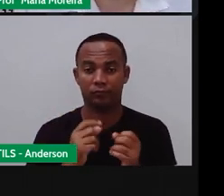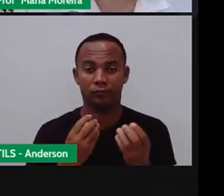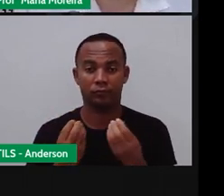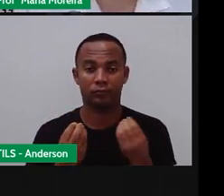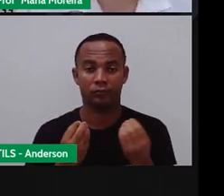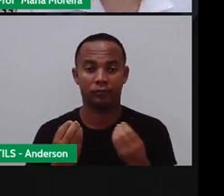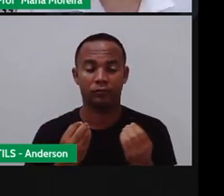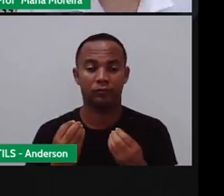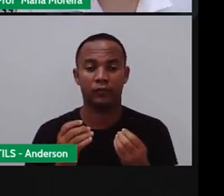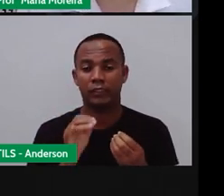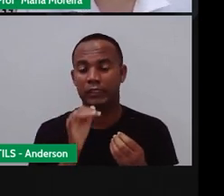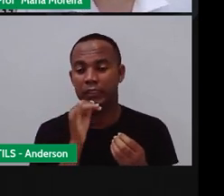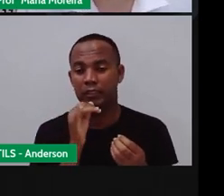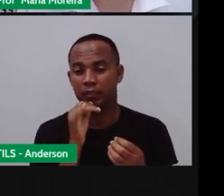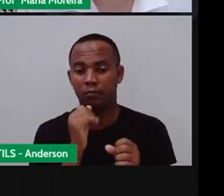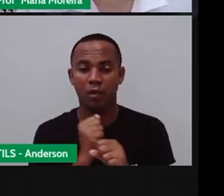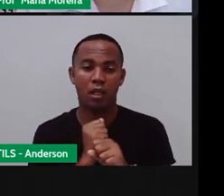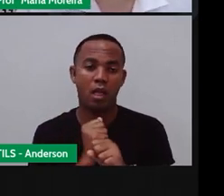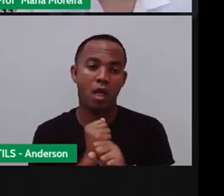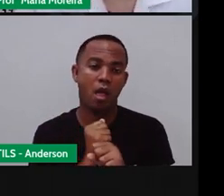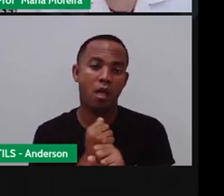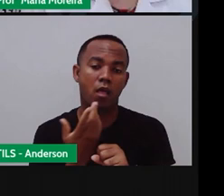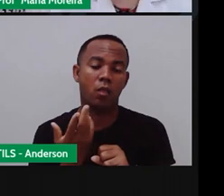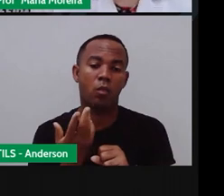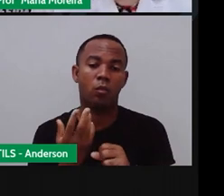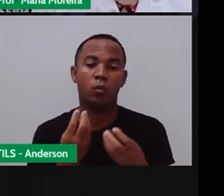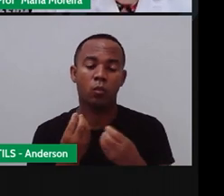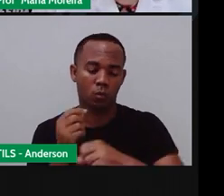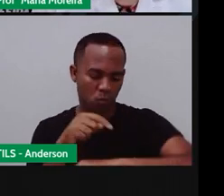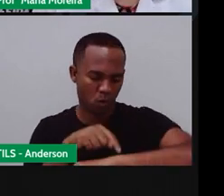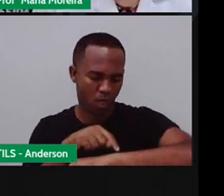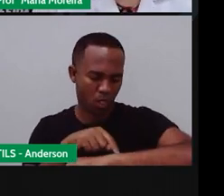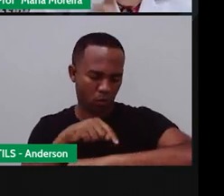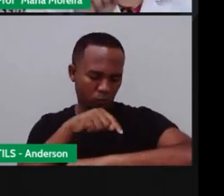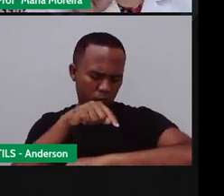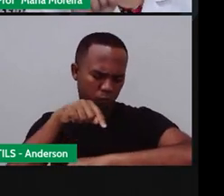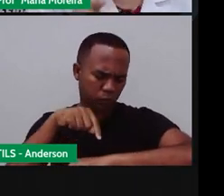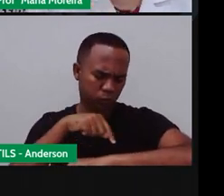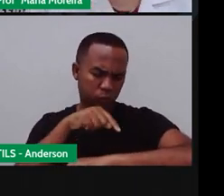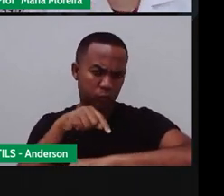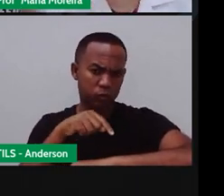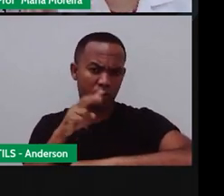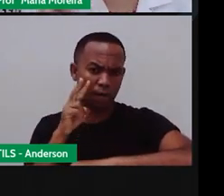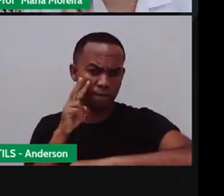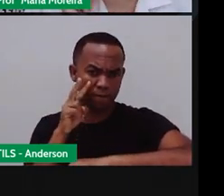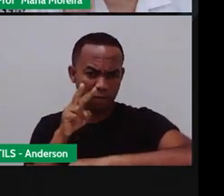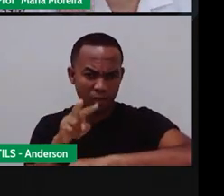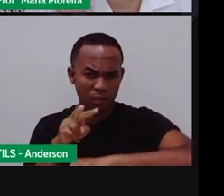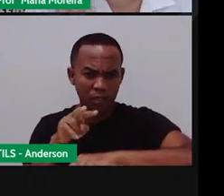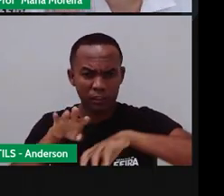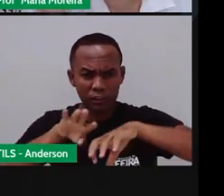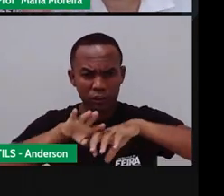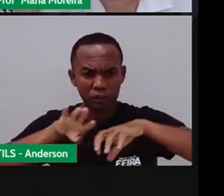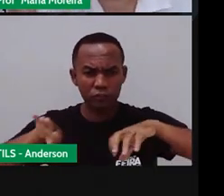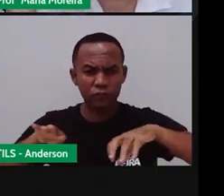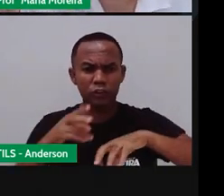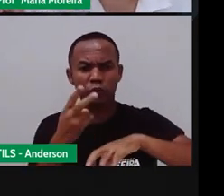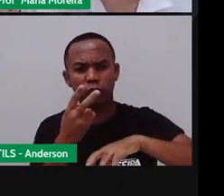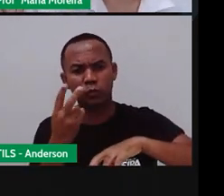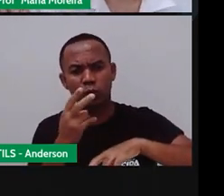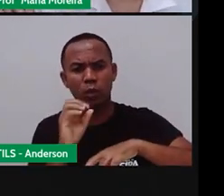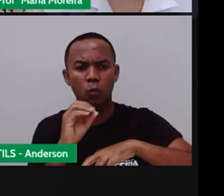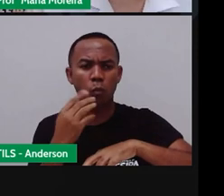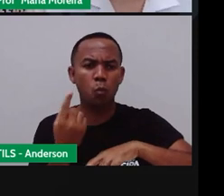sobre ângulos, mas você pode fazer o seguinte. Dividir. Olha aí nesse desenho quantas partes você aqui